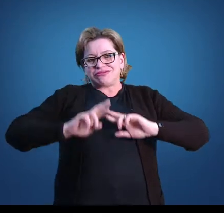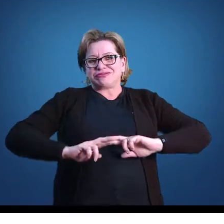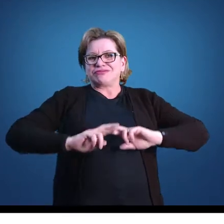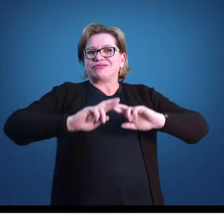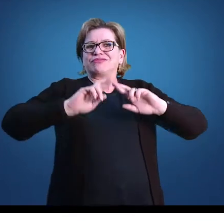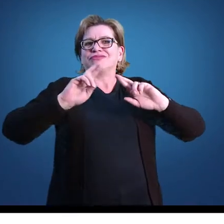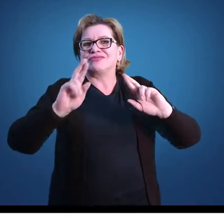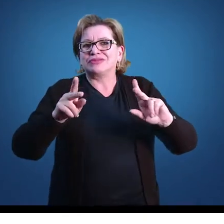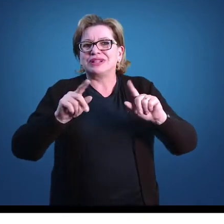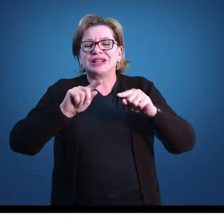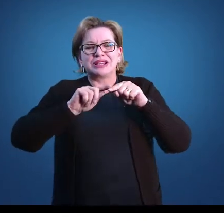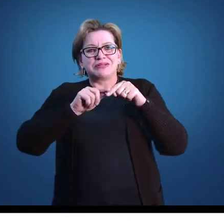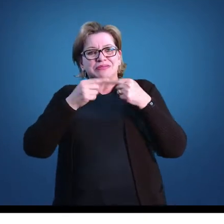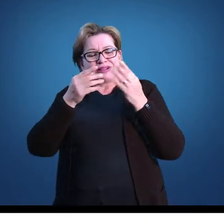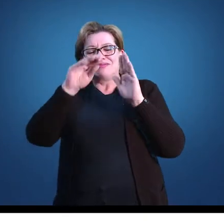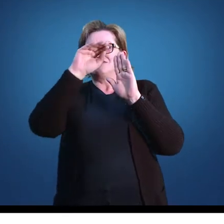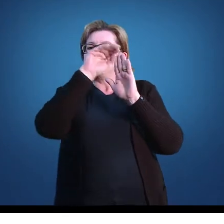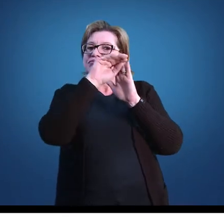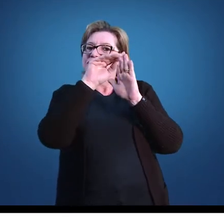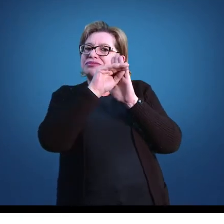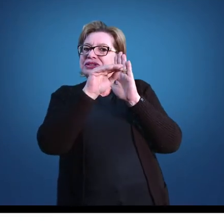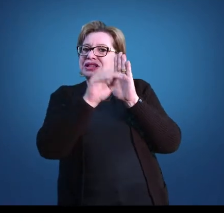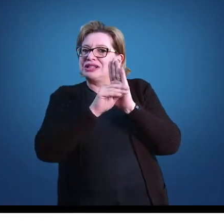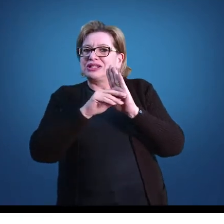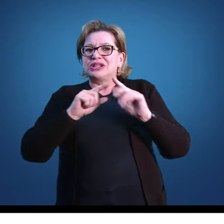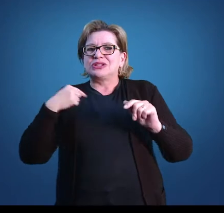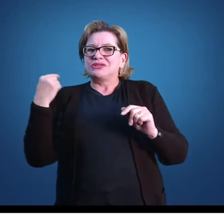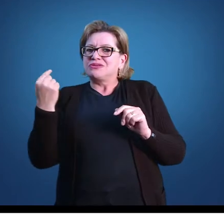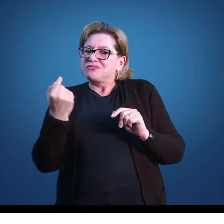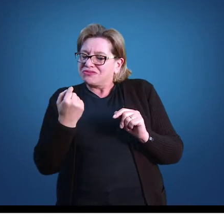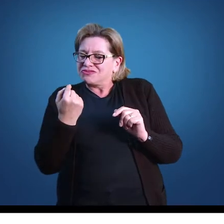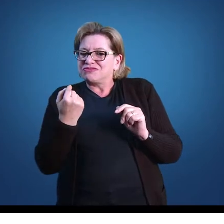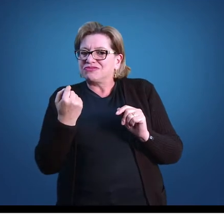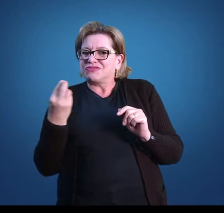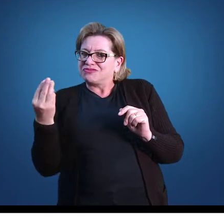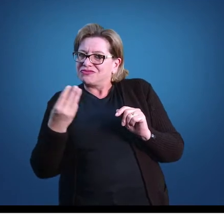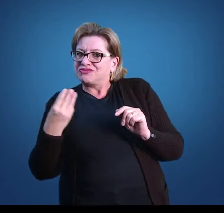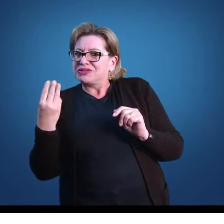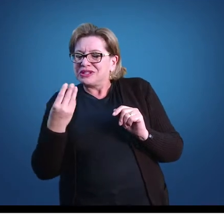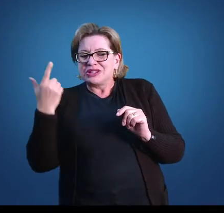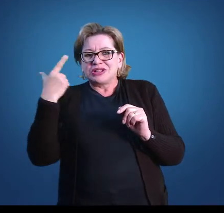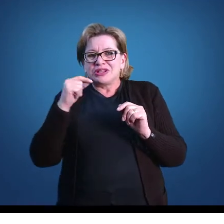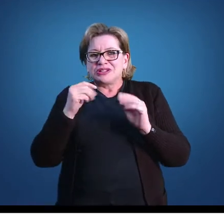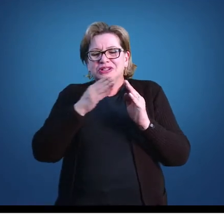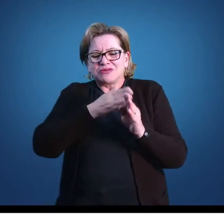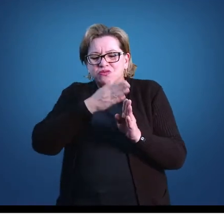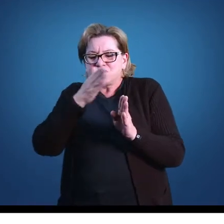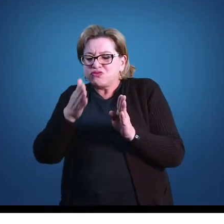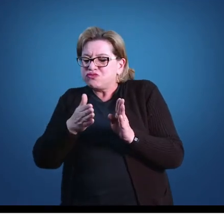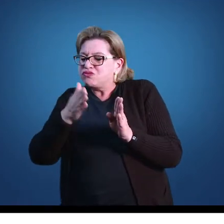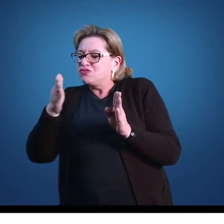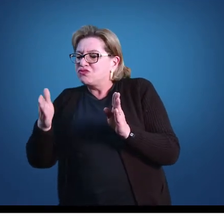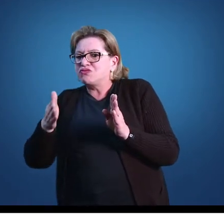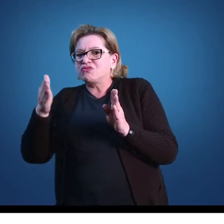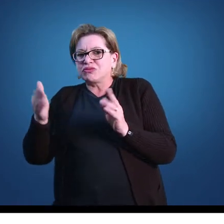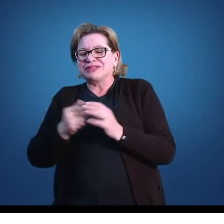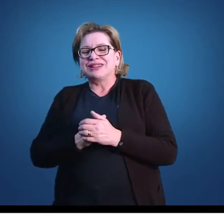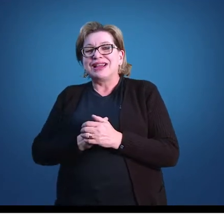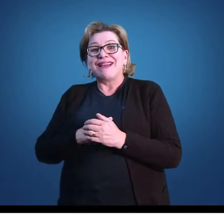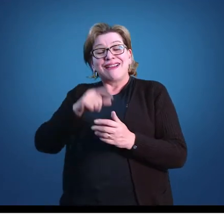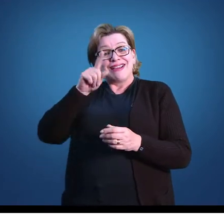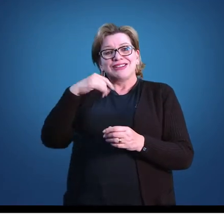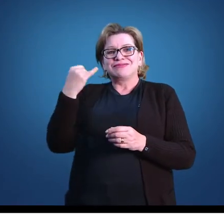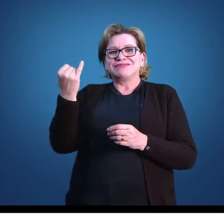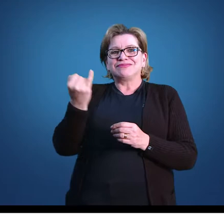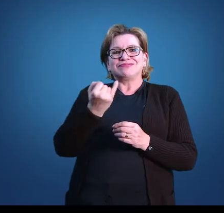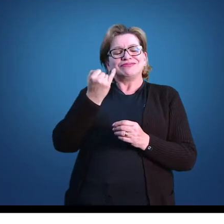mas dentro do planejamento, nós conseguimos, então, dar essa sequência. É interessante essa colocação da professora, que a gente